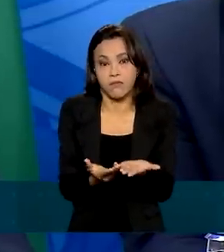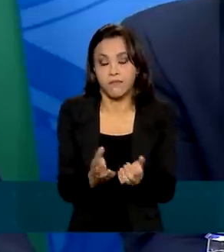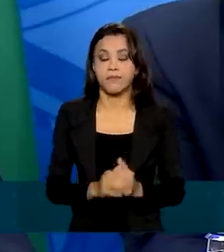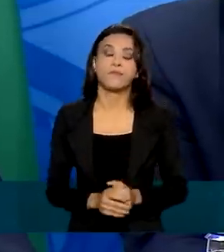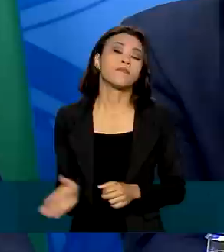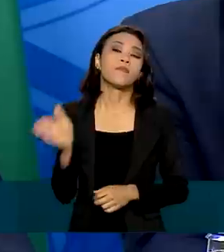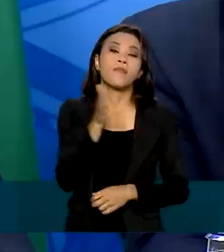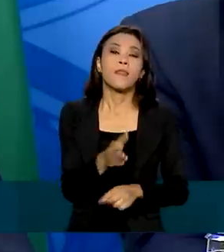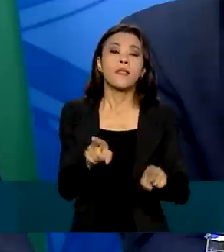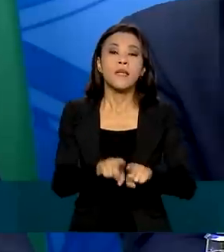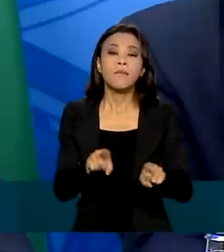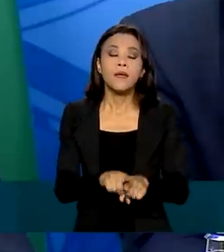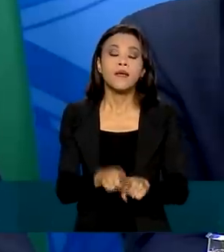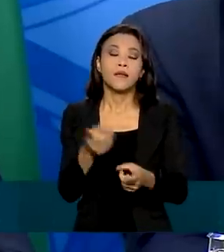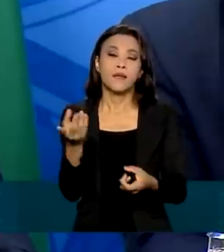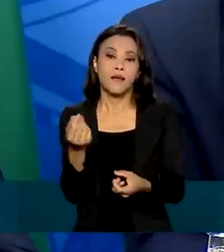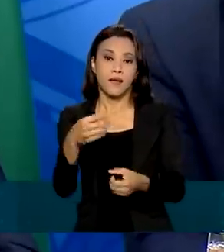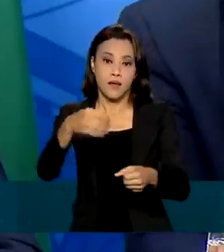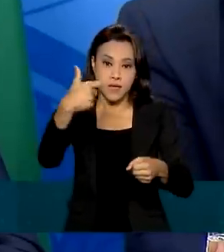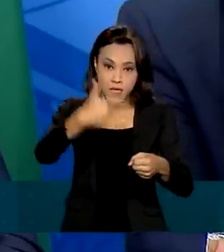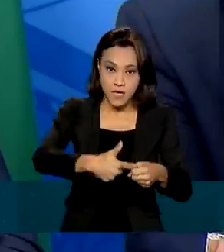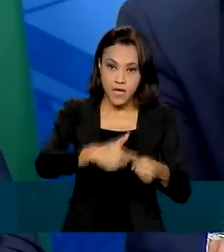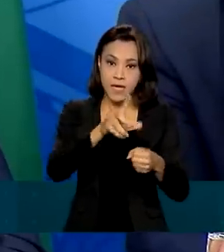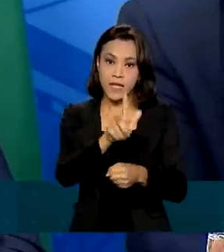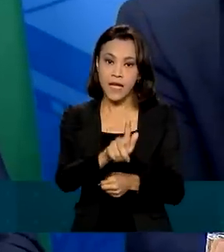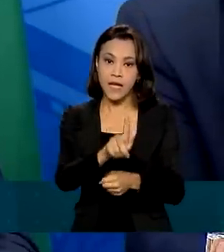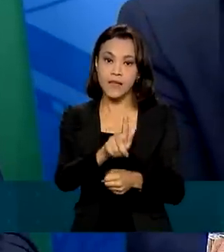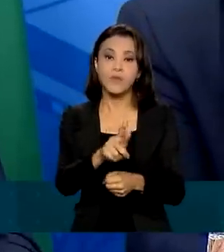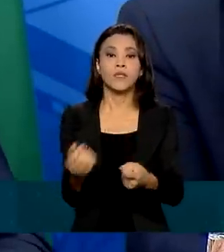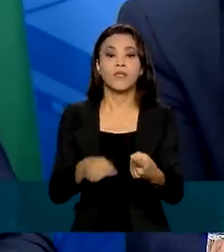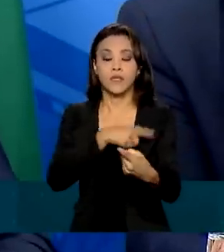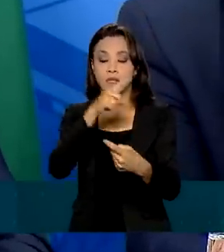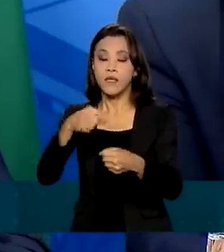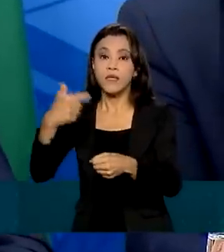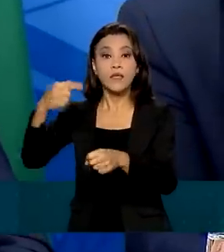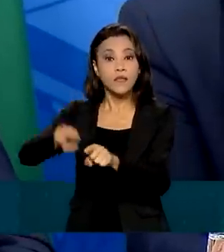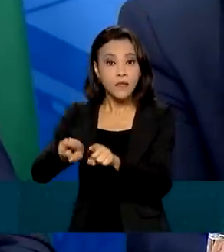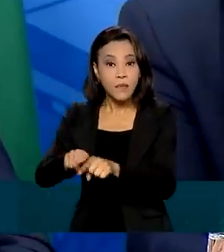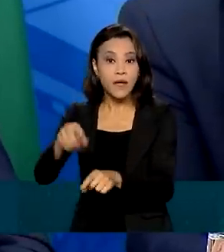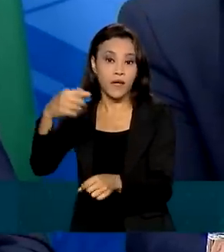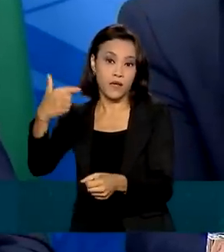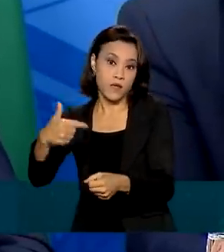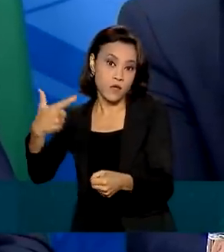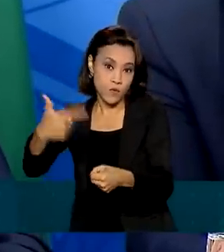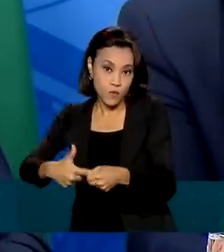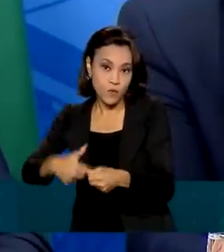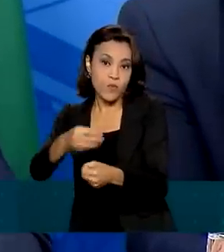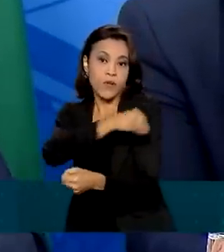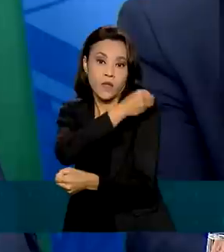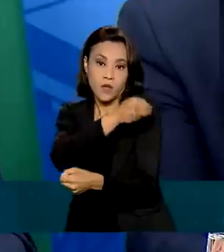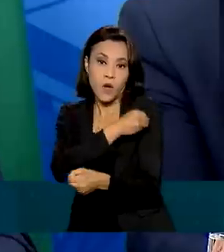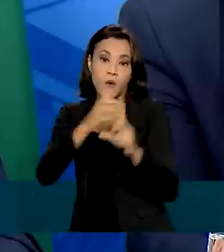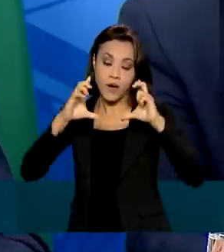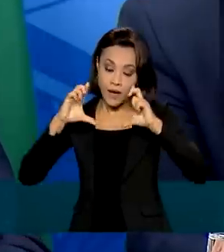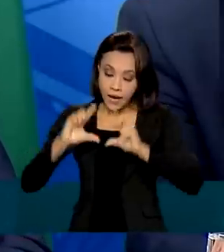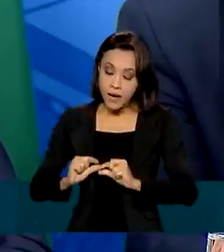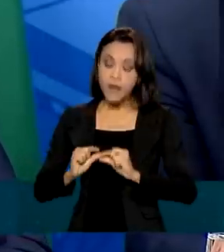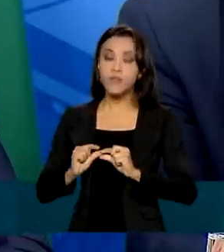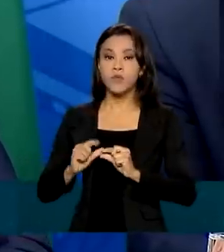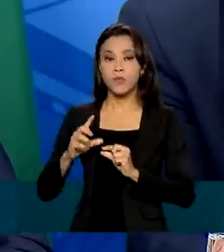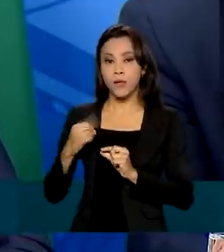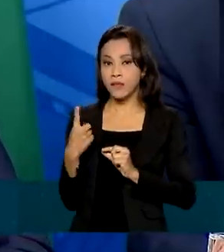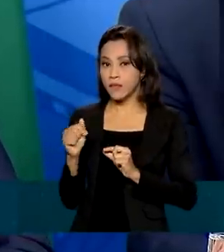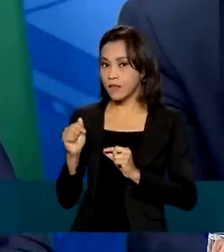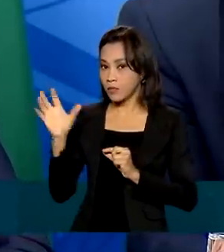e no etanol, lá no projeto de lei complementar, cai para 17% o ICMS e o governo federal